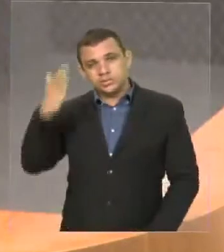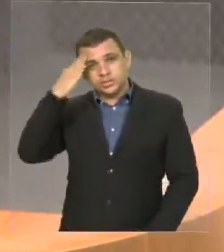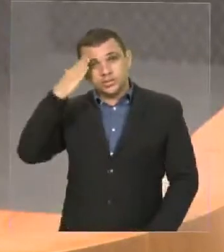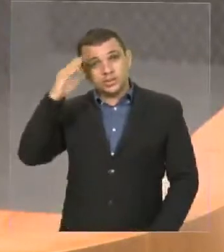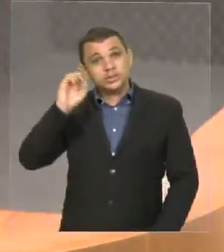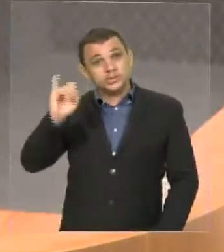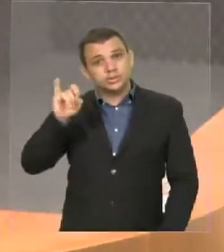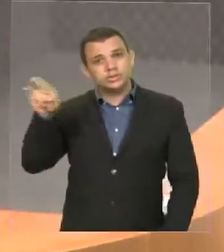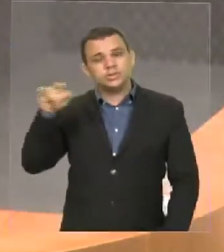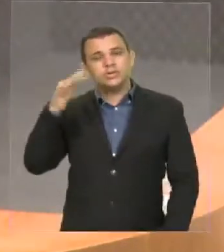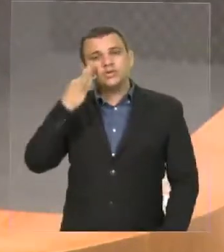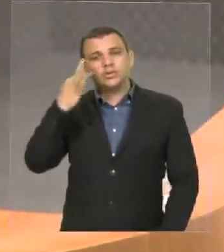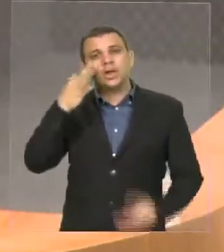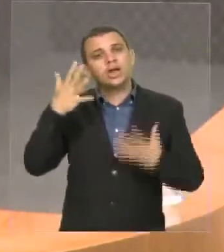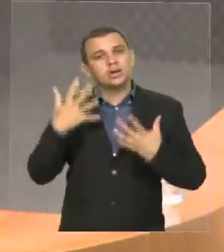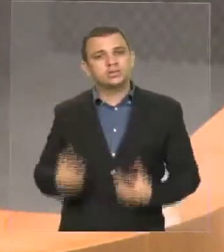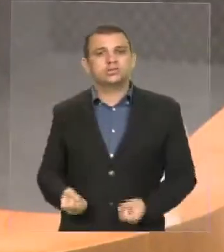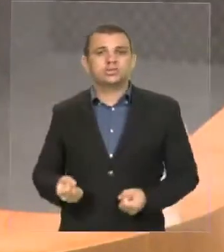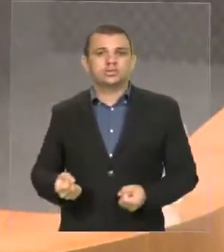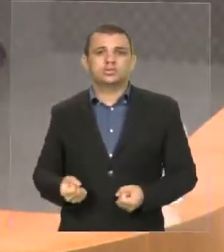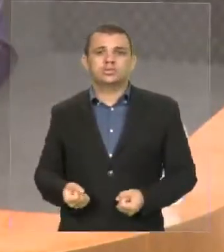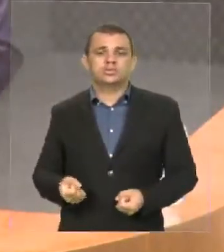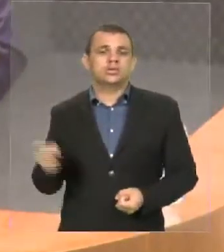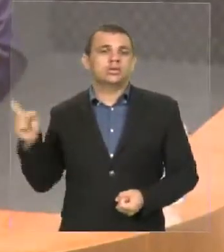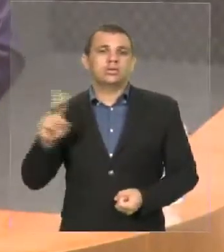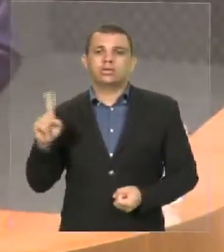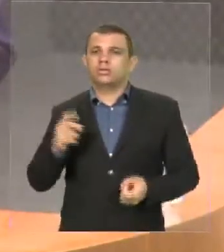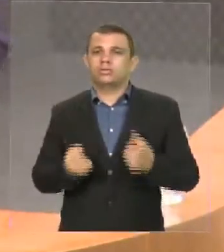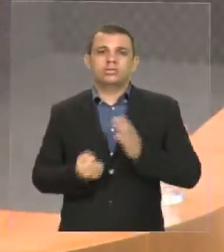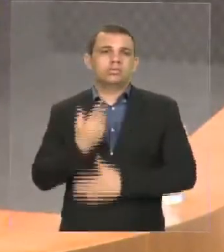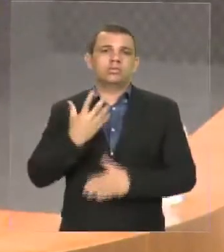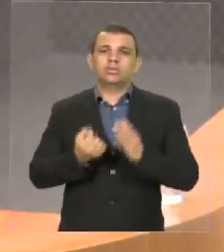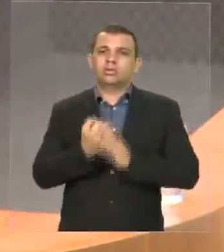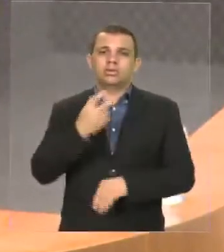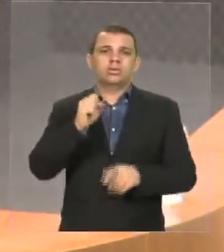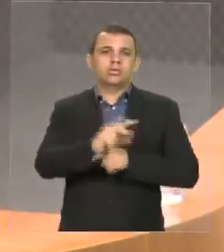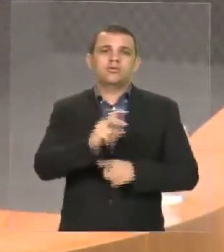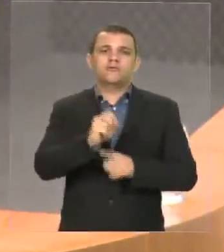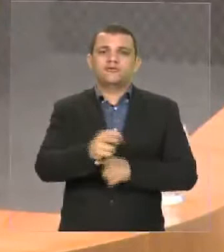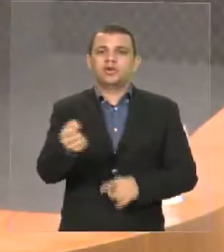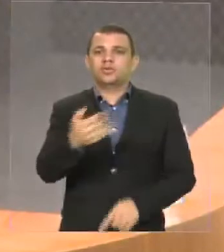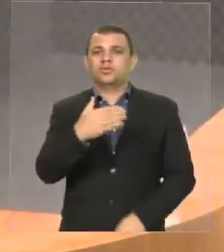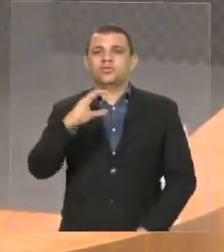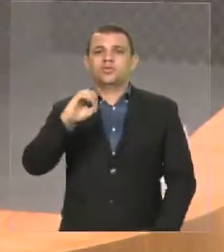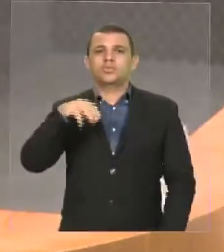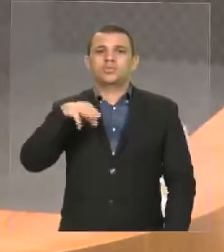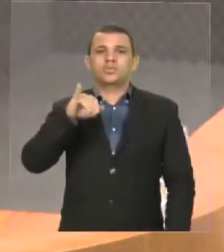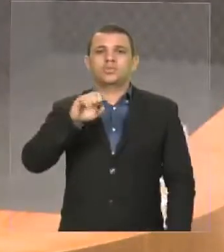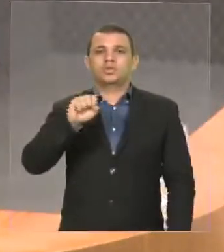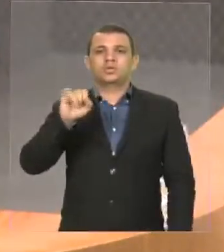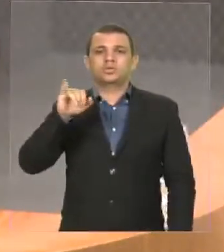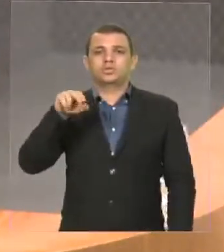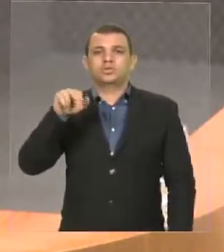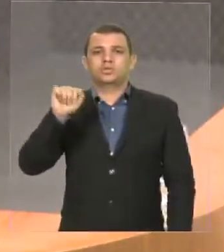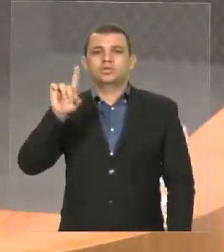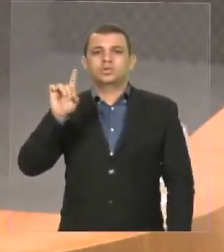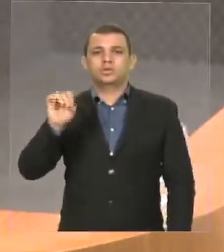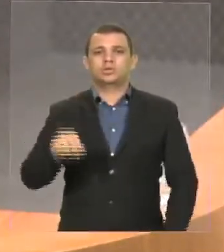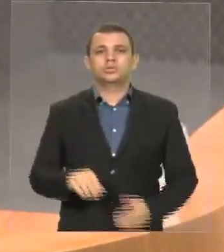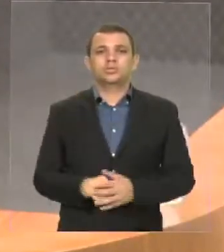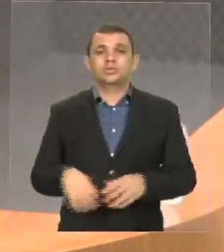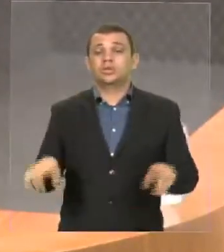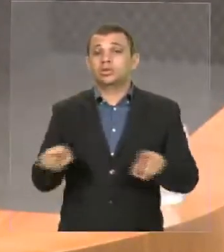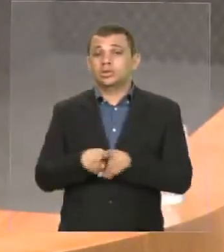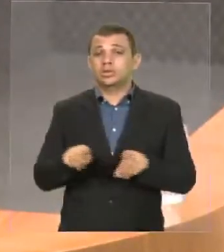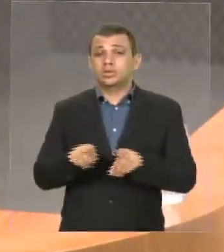disposto a não criar novos cargos comissionados. Outro ponto. Corte de pelo menos 20%